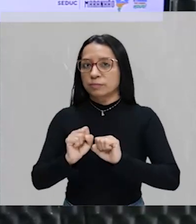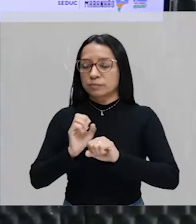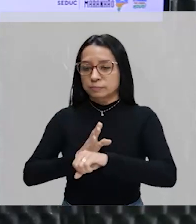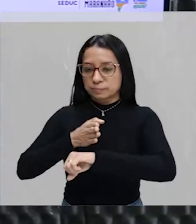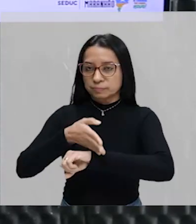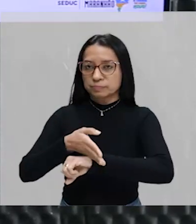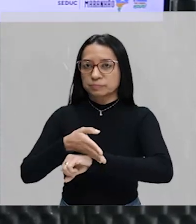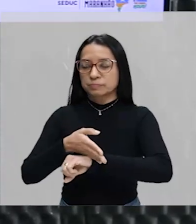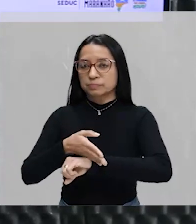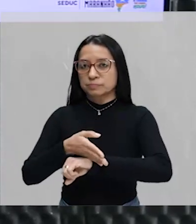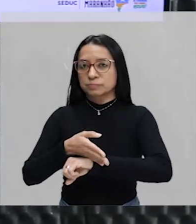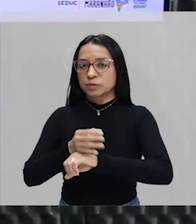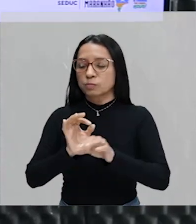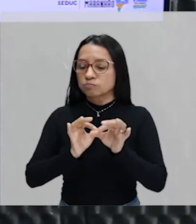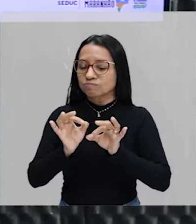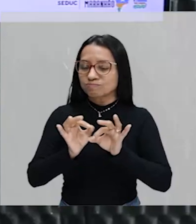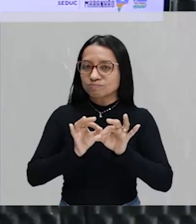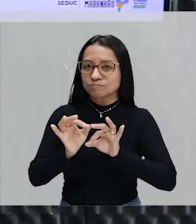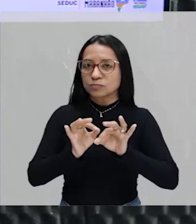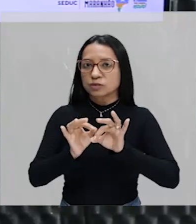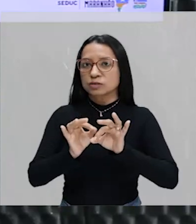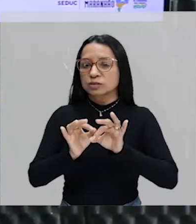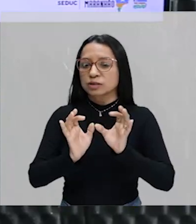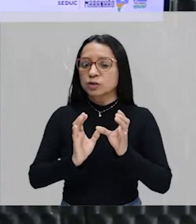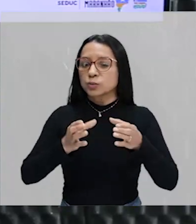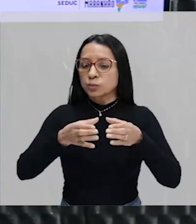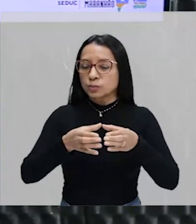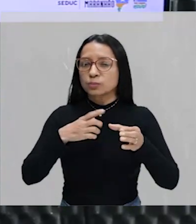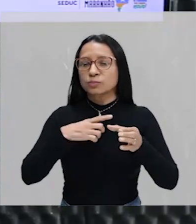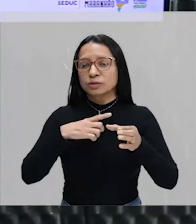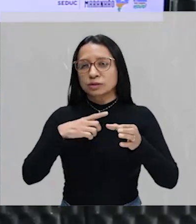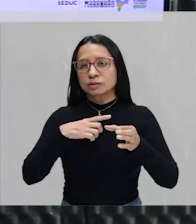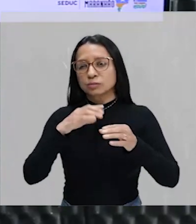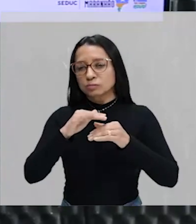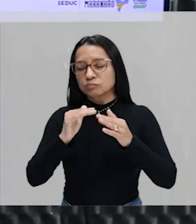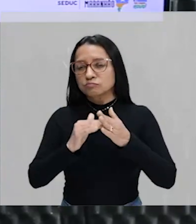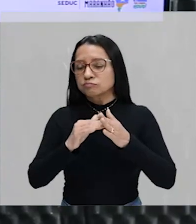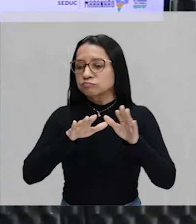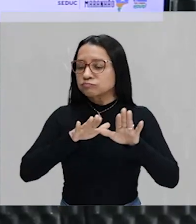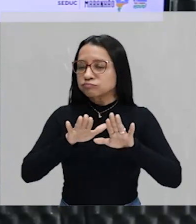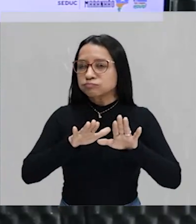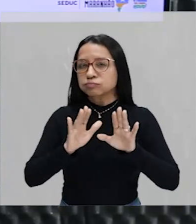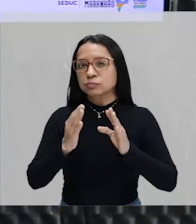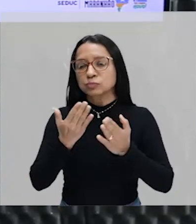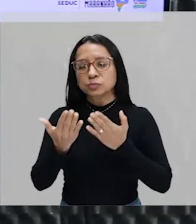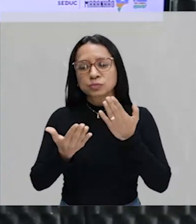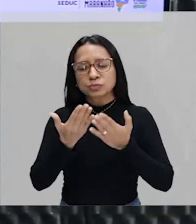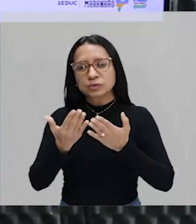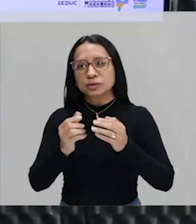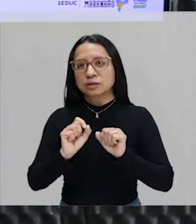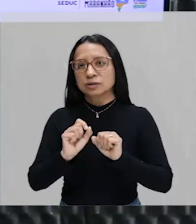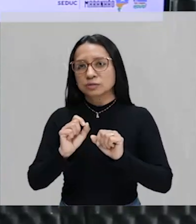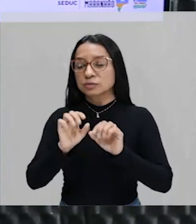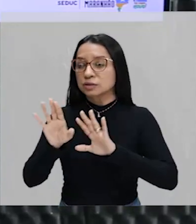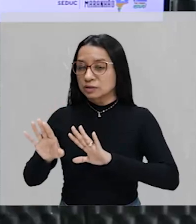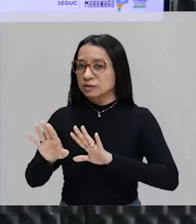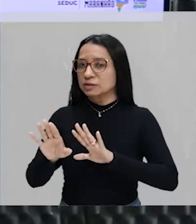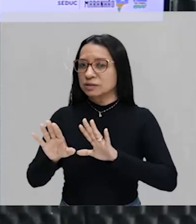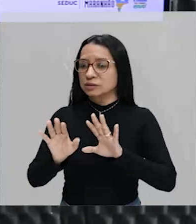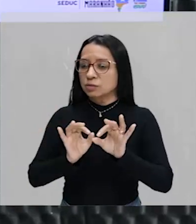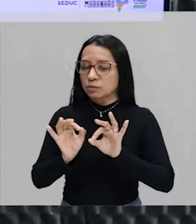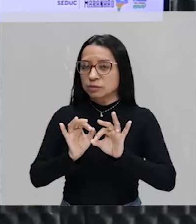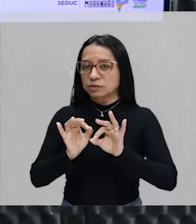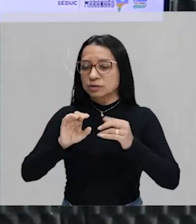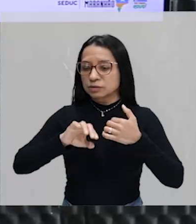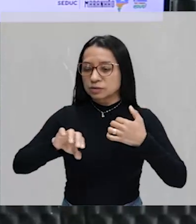acessar, está tudo organizadinho, nossa equipe tem todo o cuidado de deixar lá tudo no ponto para você, separado por disciplina,